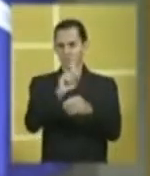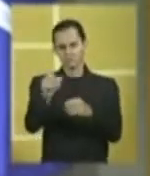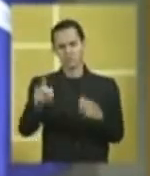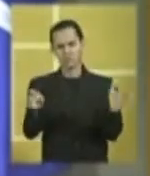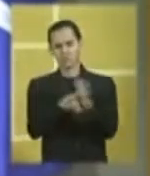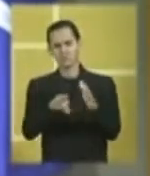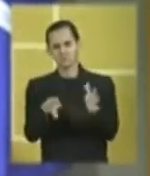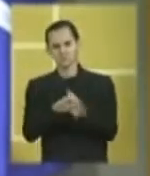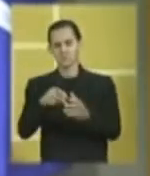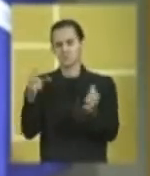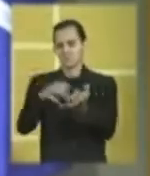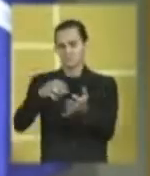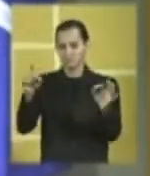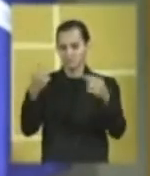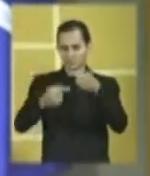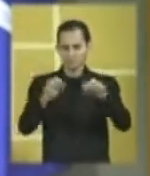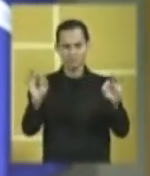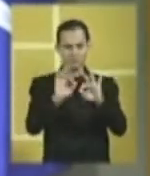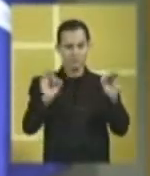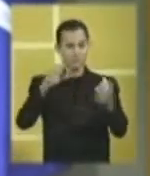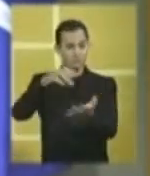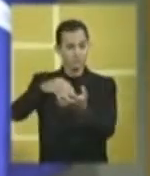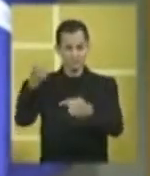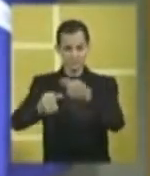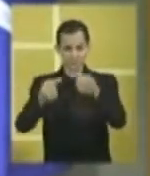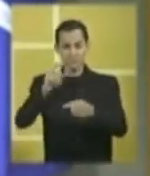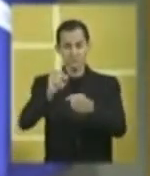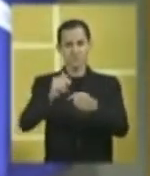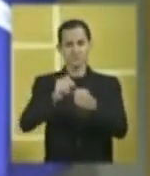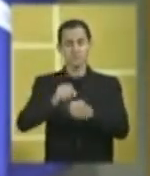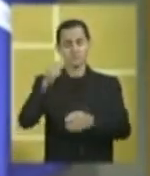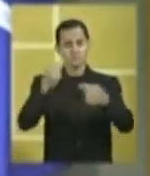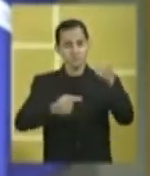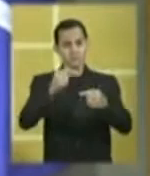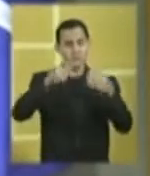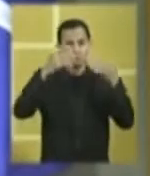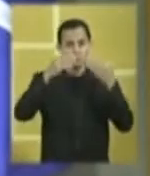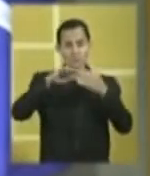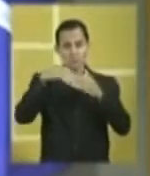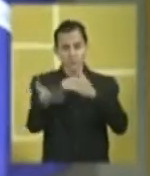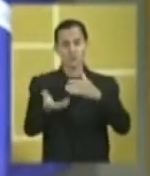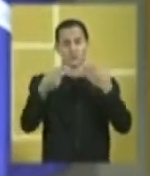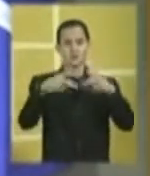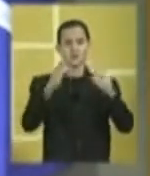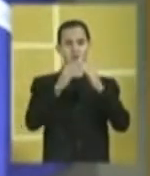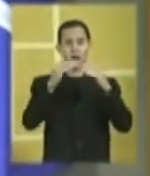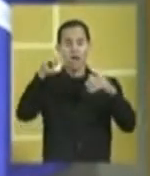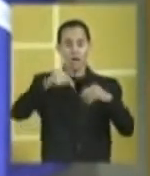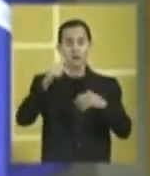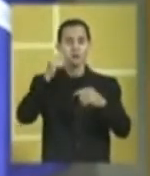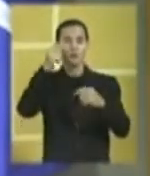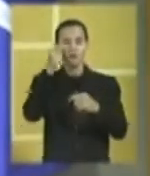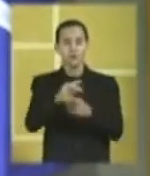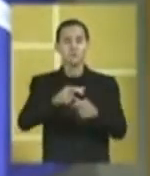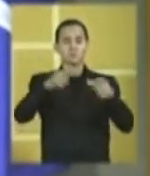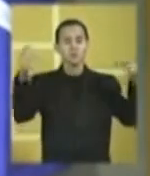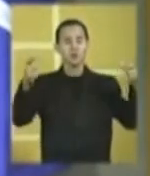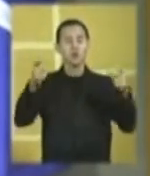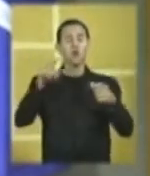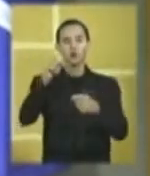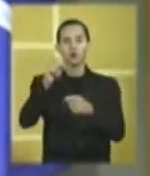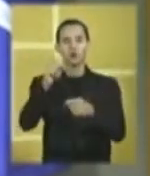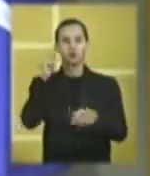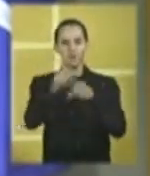não questões partidárias. Eu acho que a questão partidária tem que ser discutida fora dessa casa. Eu acho que aqui o interesse maior é a